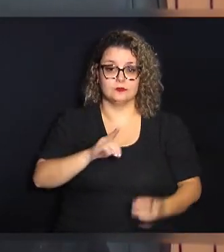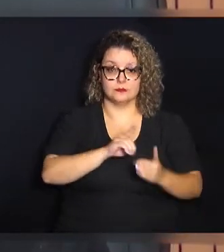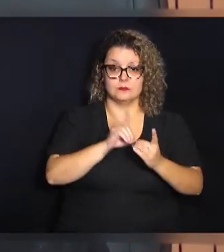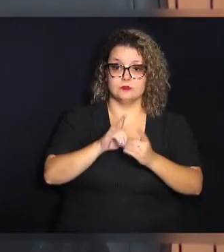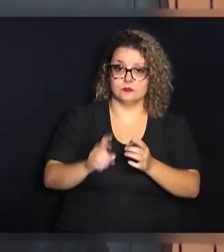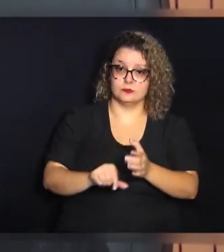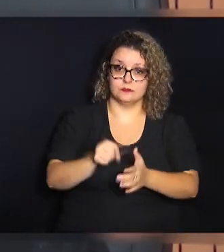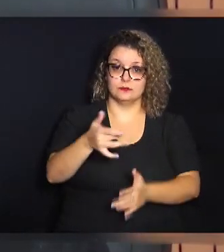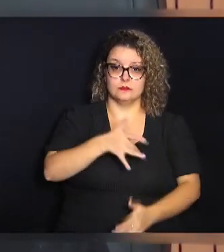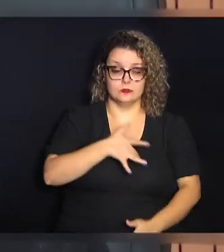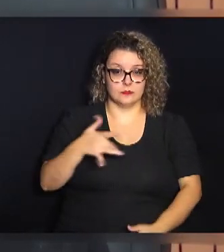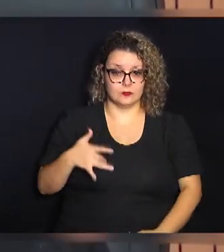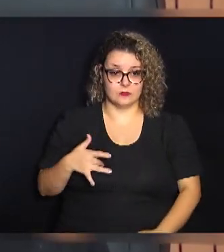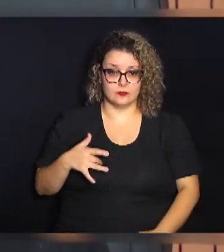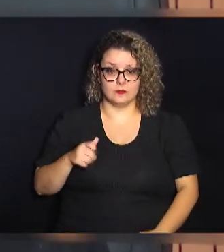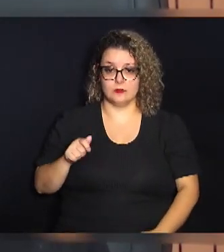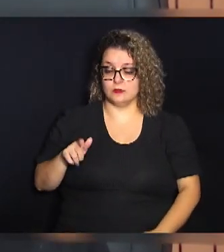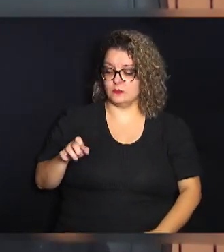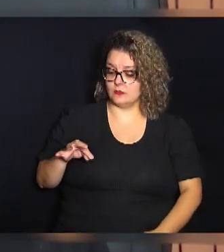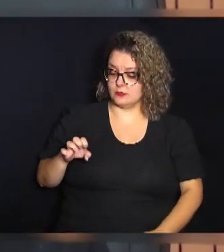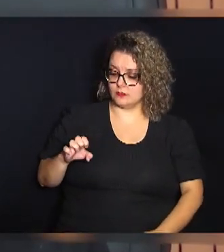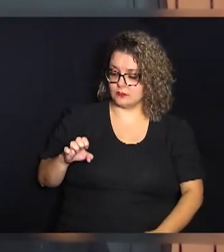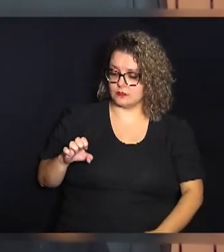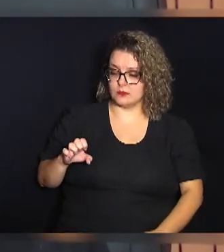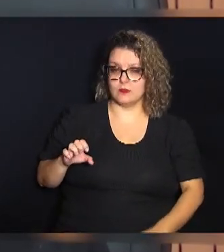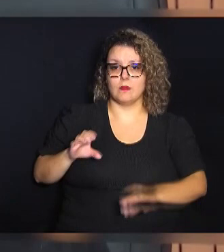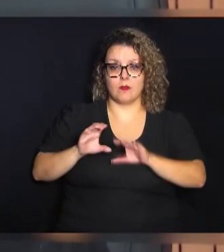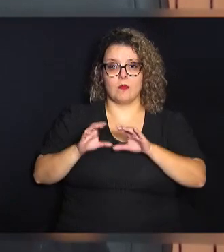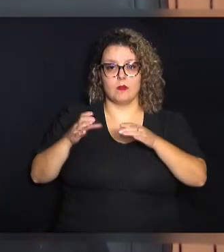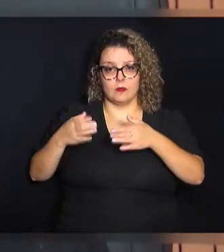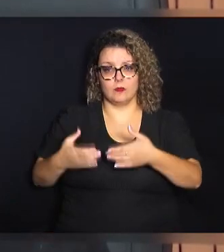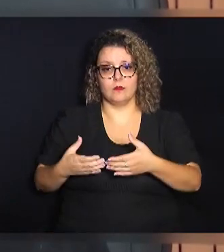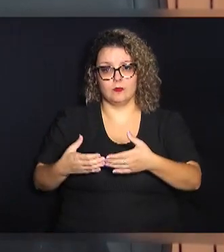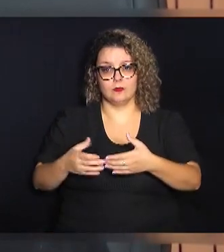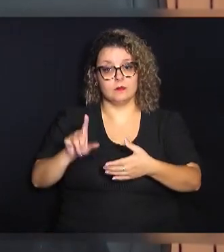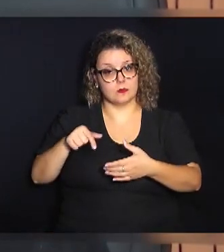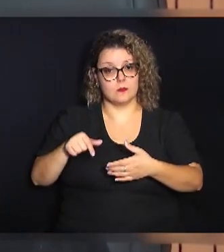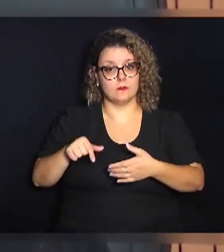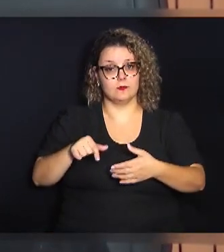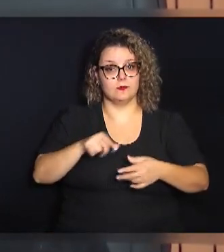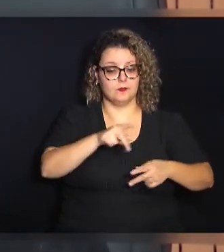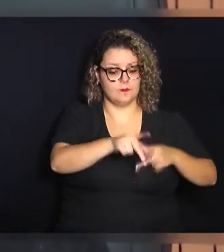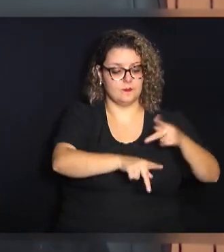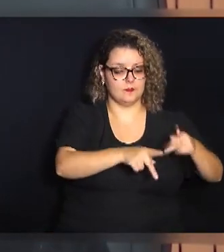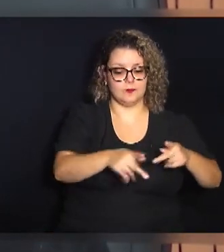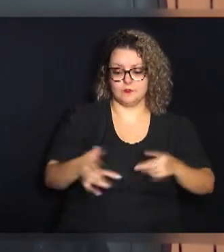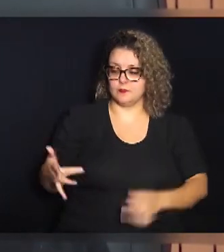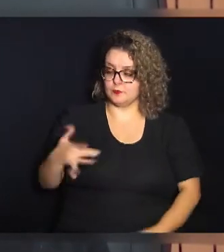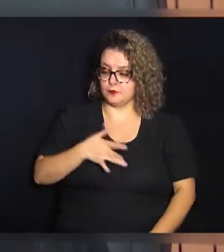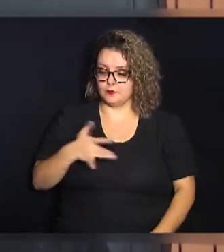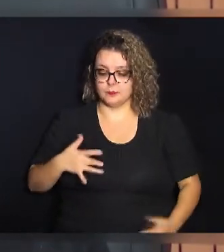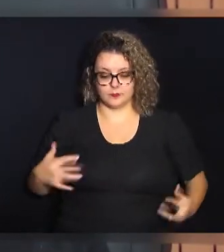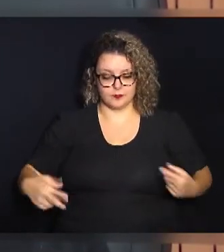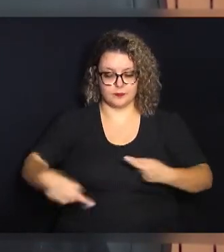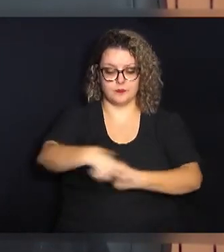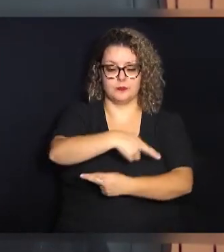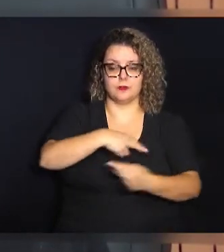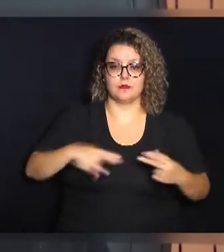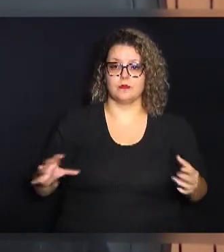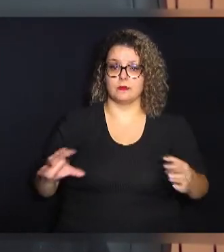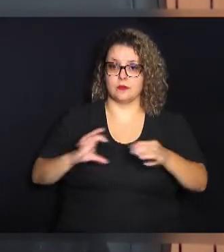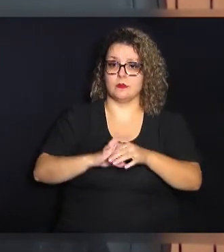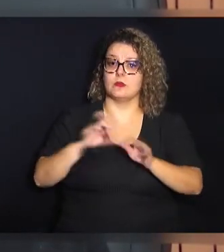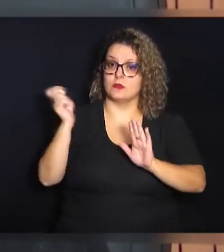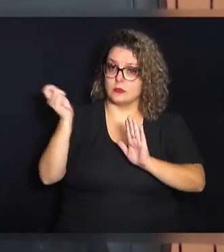saúde e os agentes comunitários de saúde sempre foram a ponte que estabelece justamente essa capacidade de